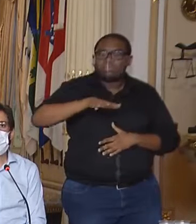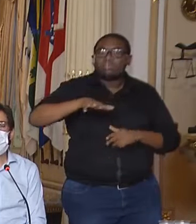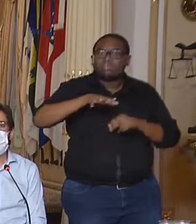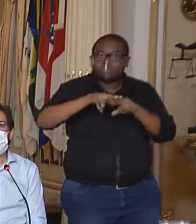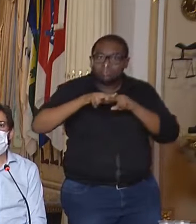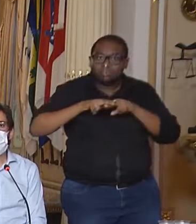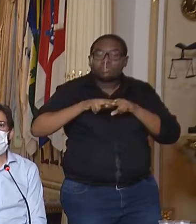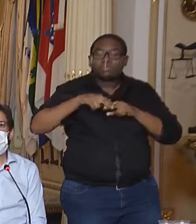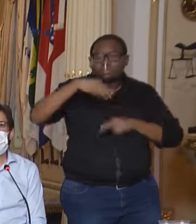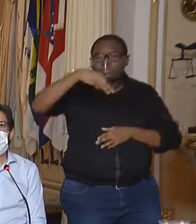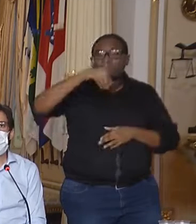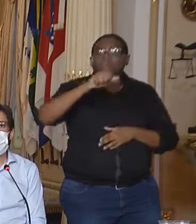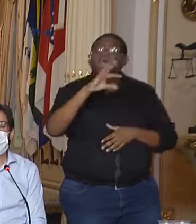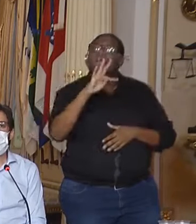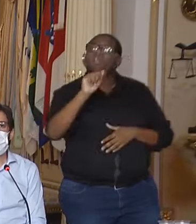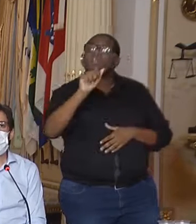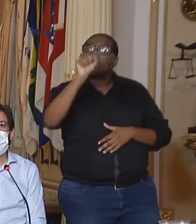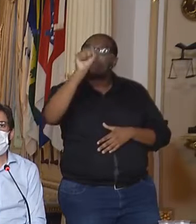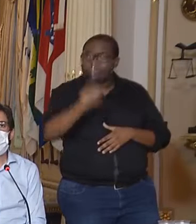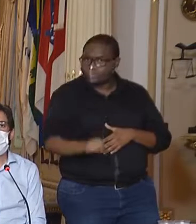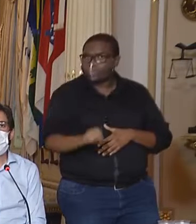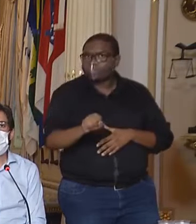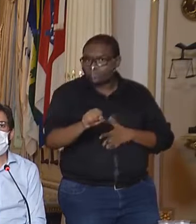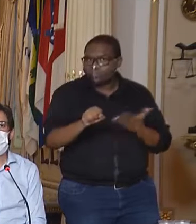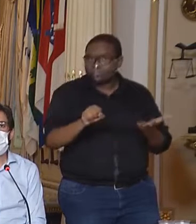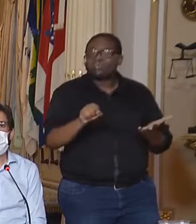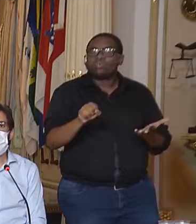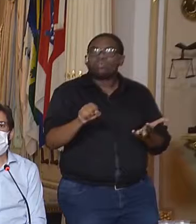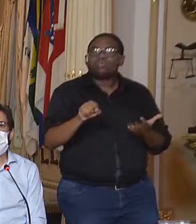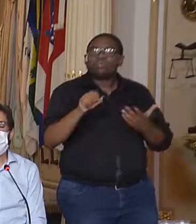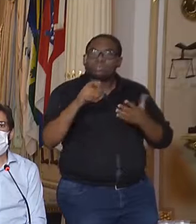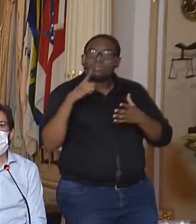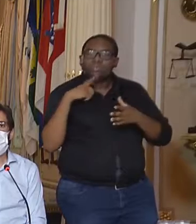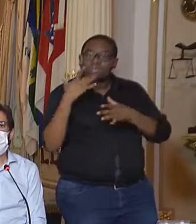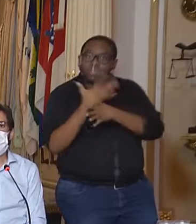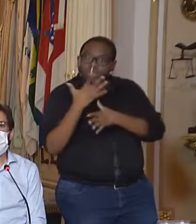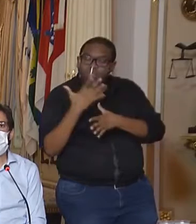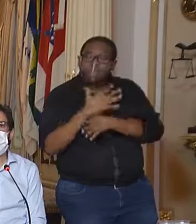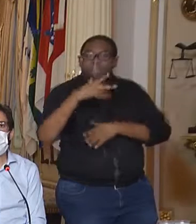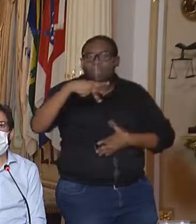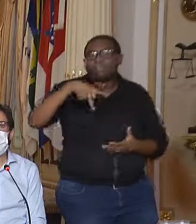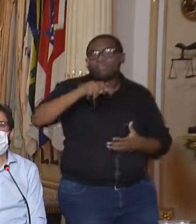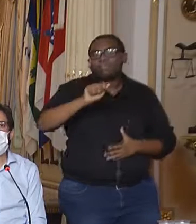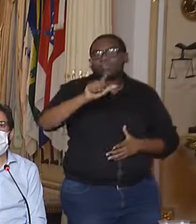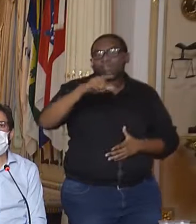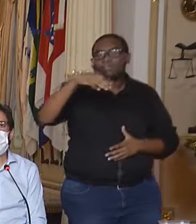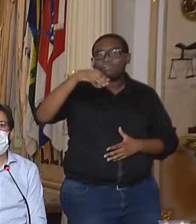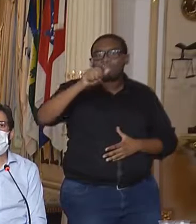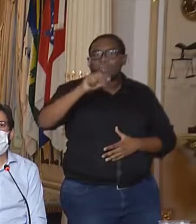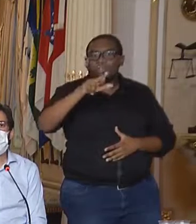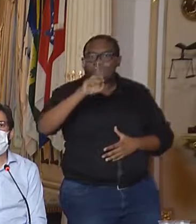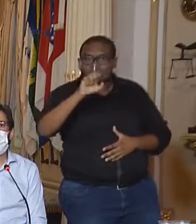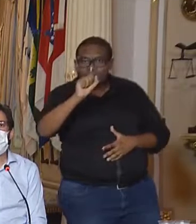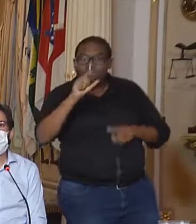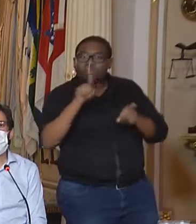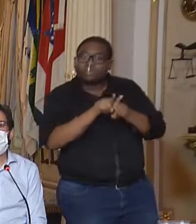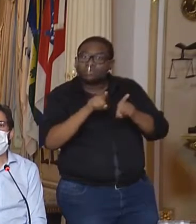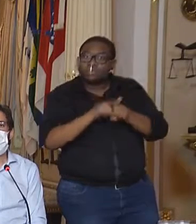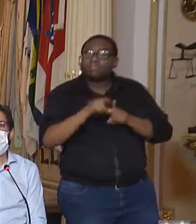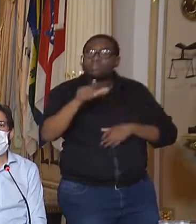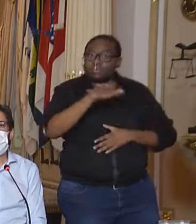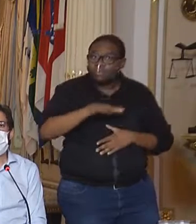região da Mata Sul, cuja cidade sede é Palmares, e pela região